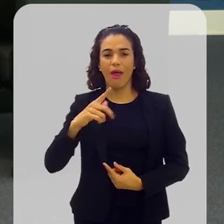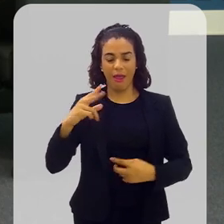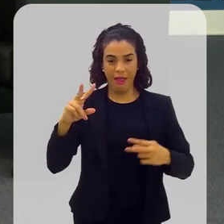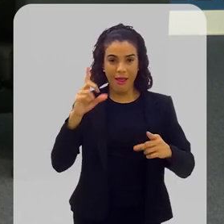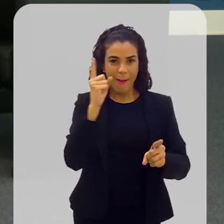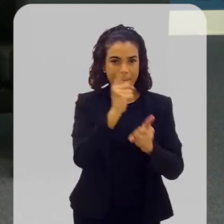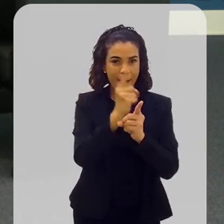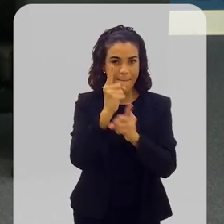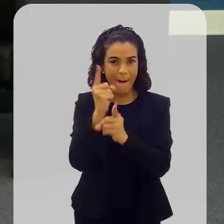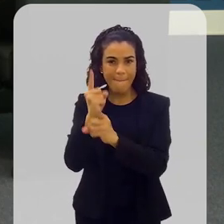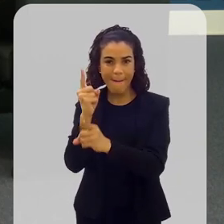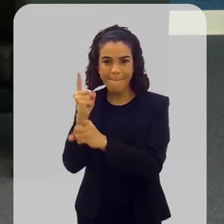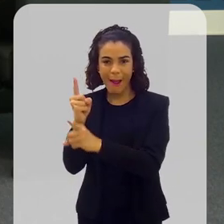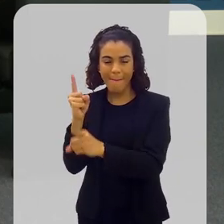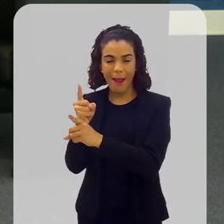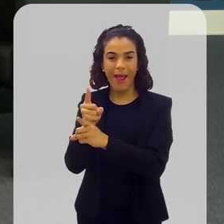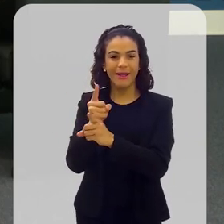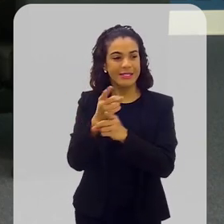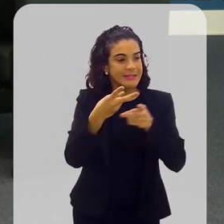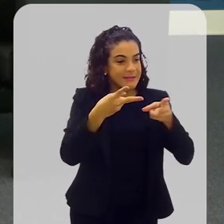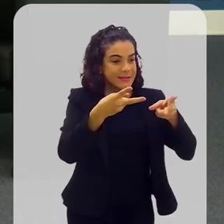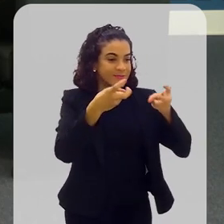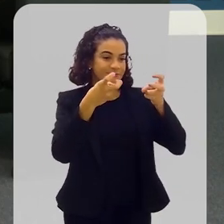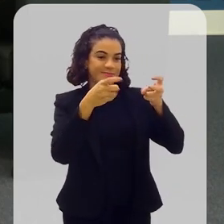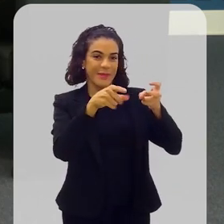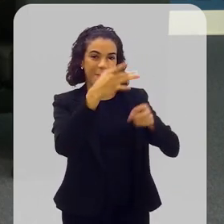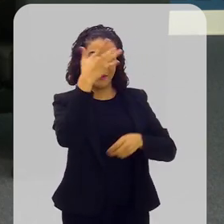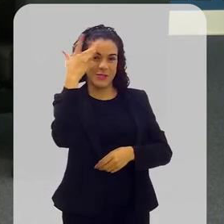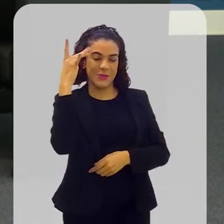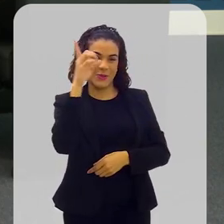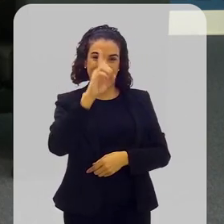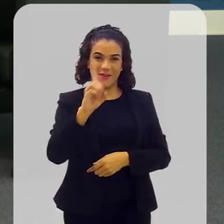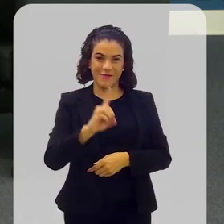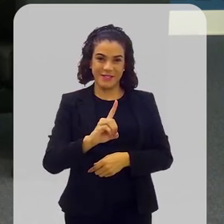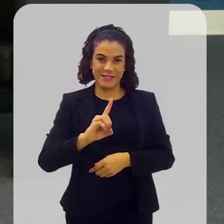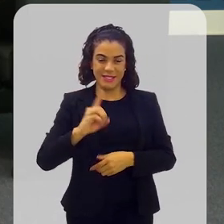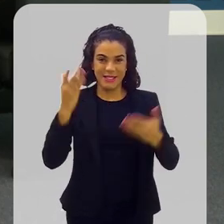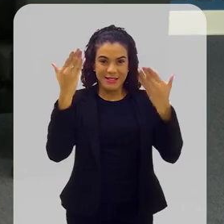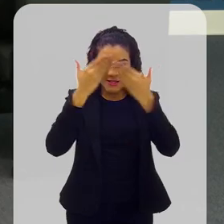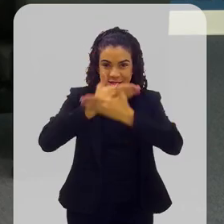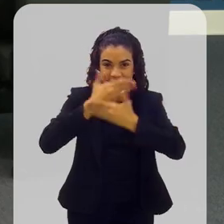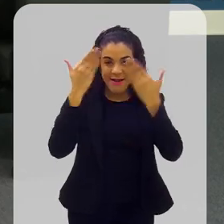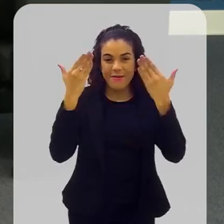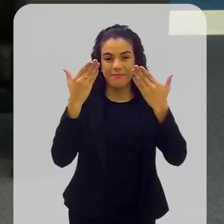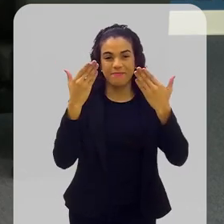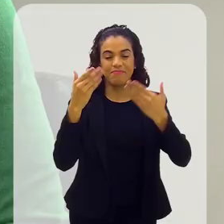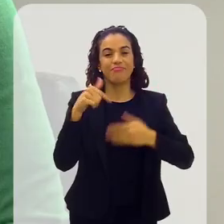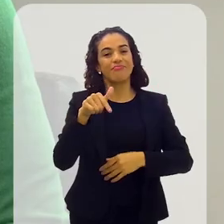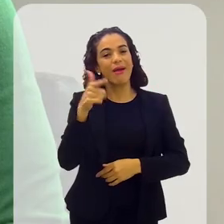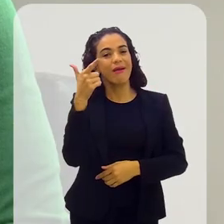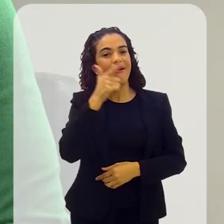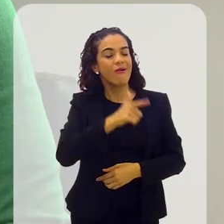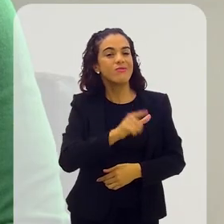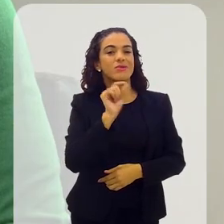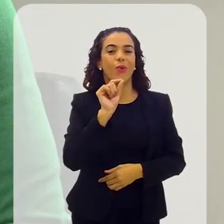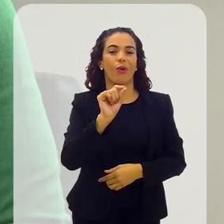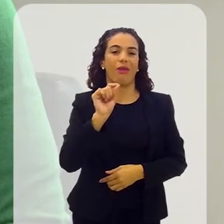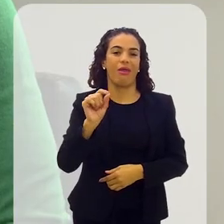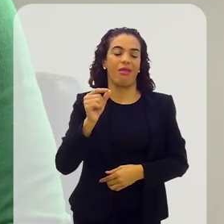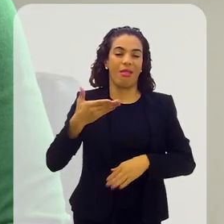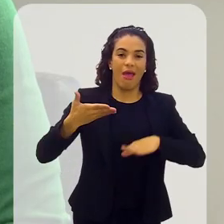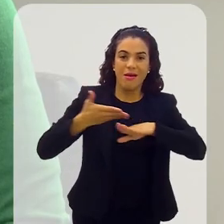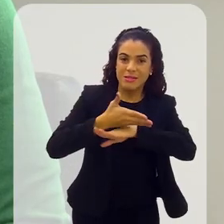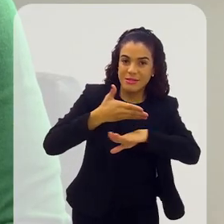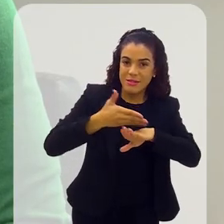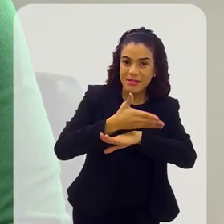visibilidade proporcionar às pessoas com deficiências ocultas, ou seja, para que essas pessoas